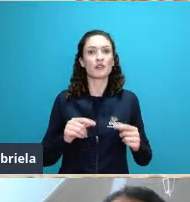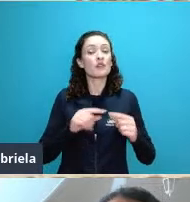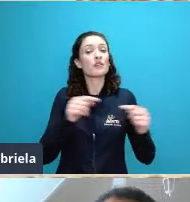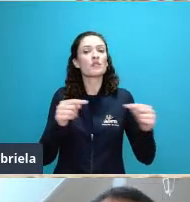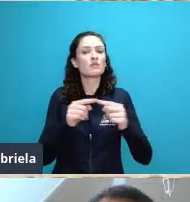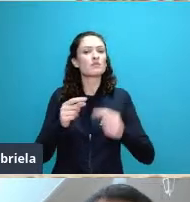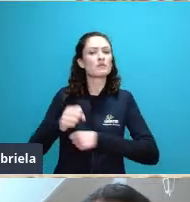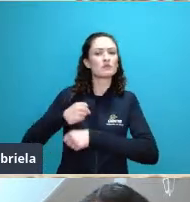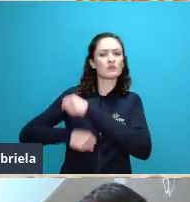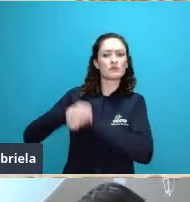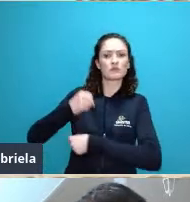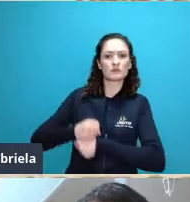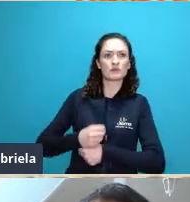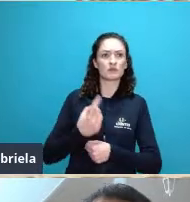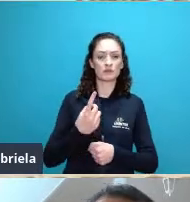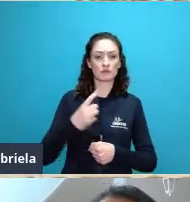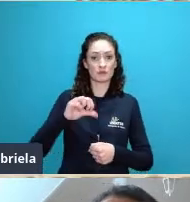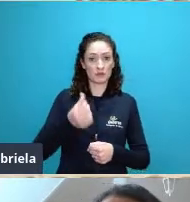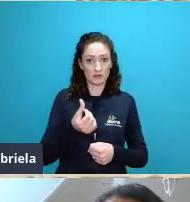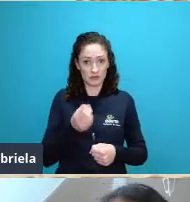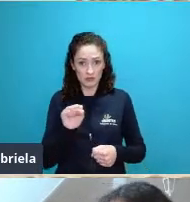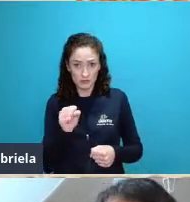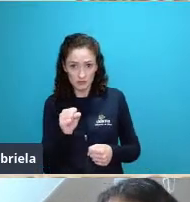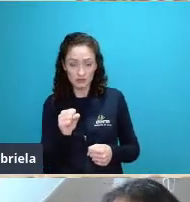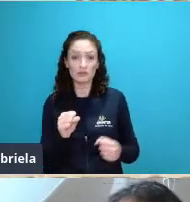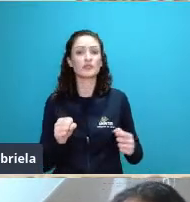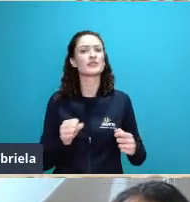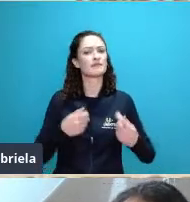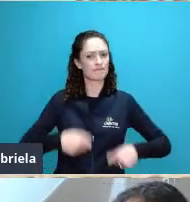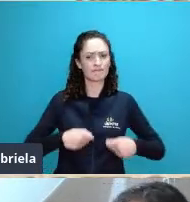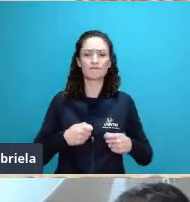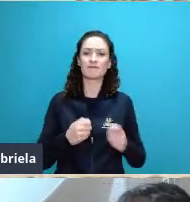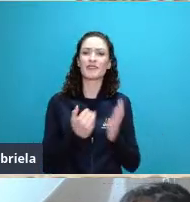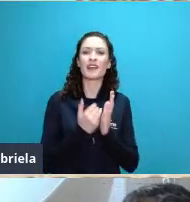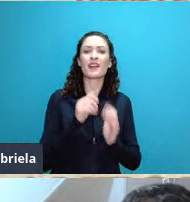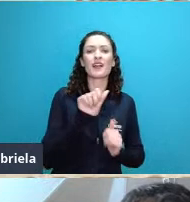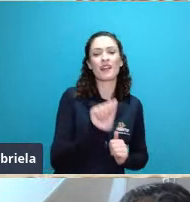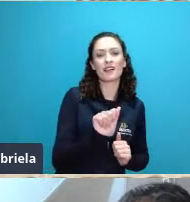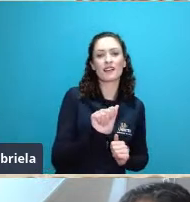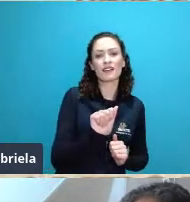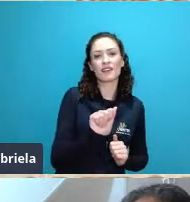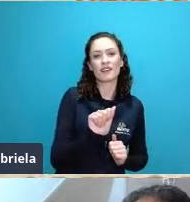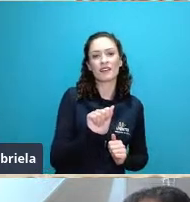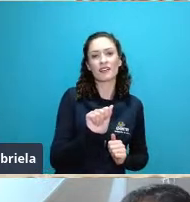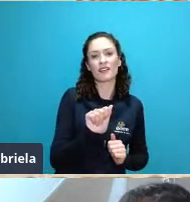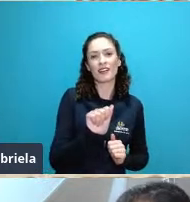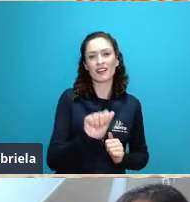inclusive com maior rigor a partir do ato institucional